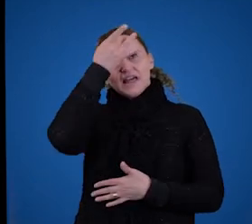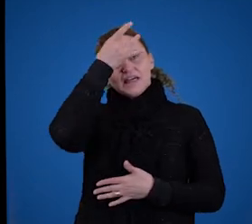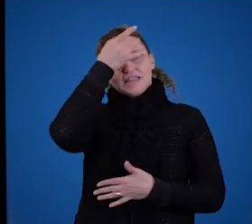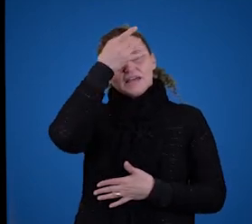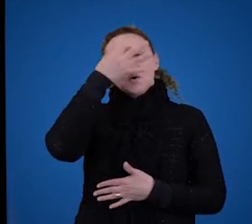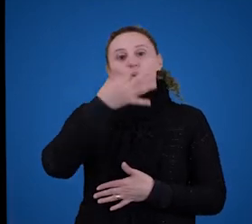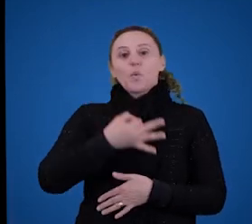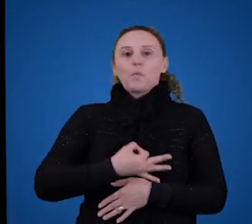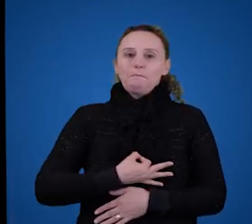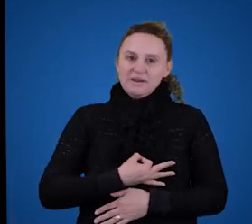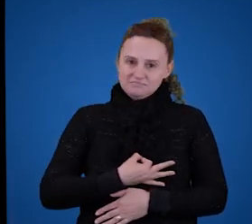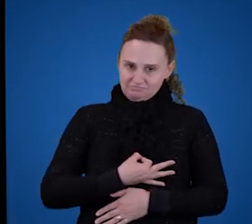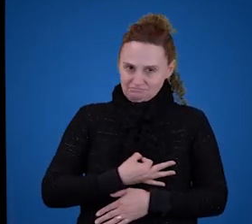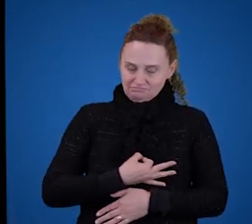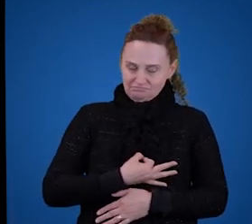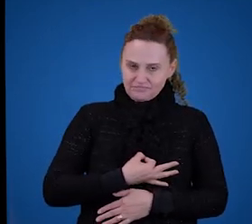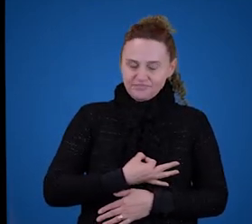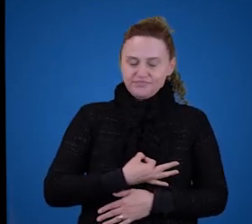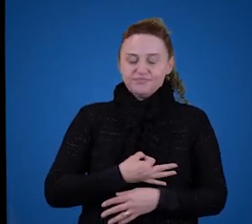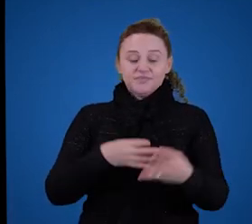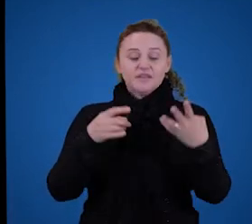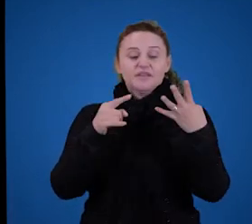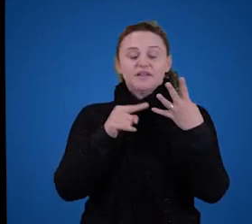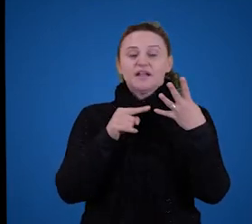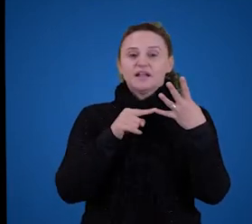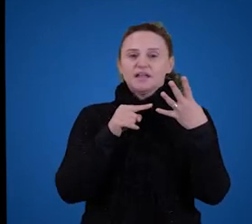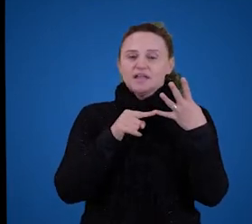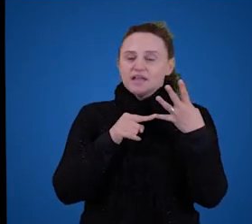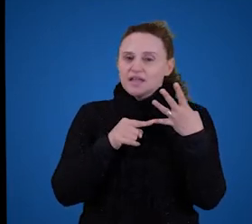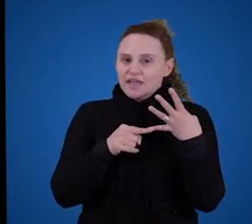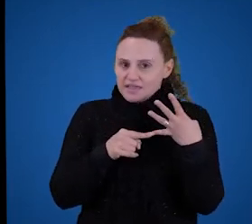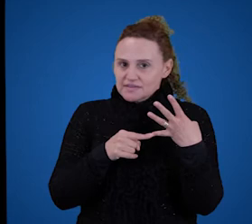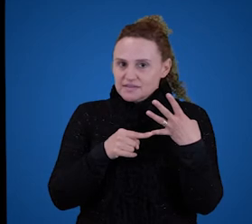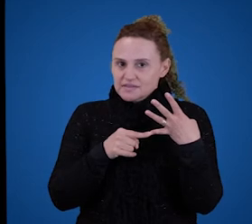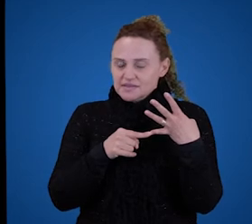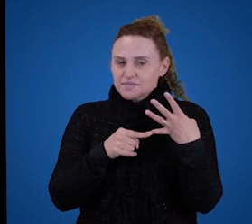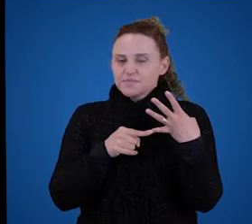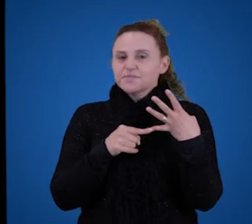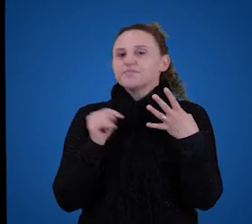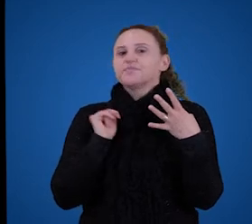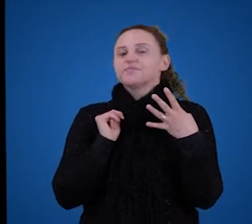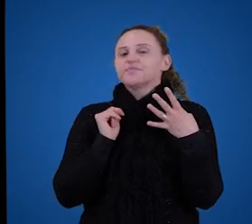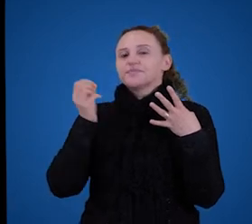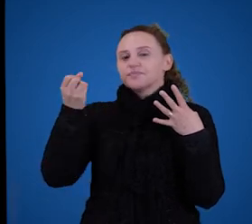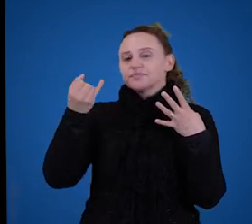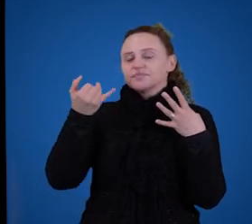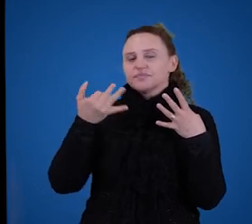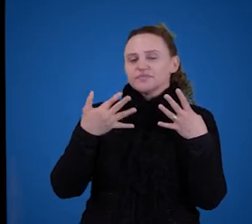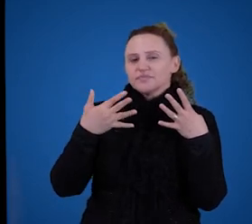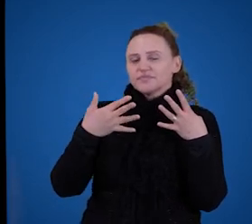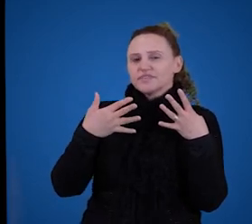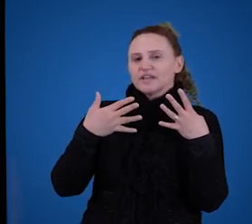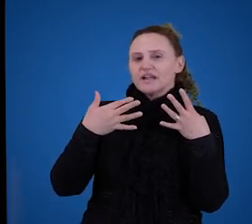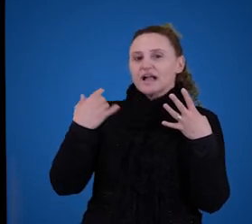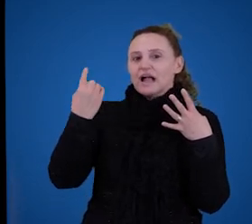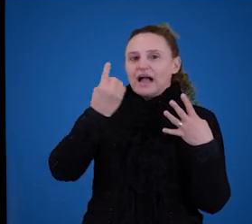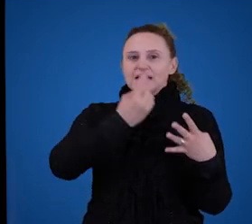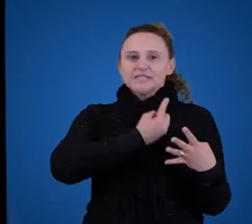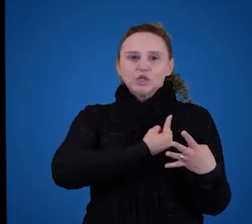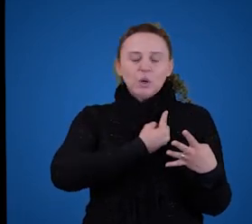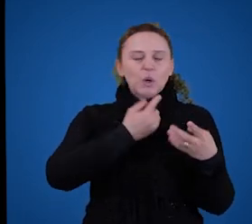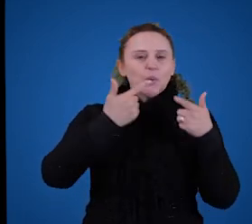novas. E quarta e última hipótese que nós vamos aventar aqui e pesquisar, é aquela que apela para a nossa